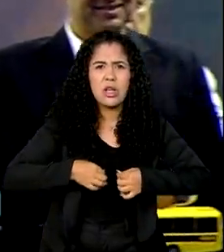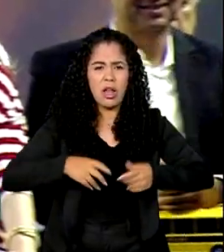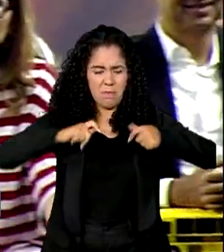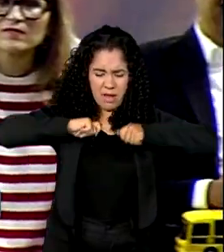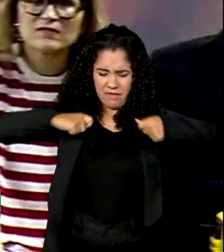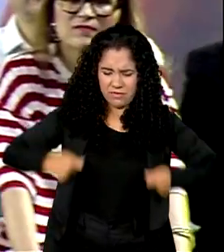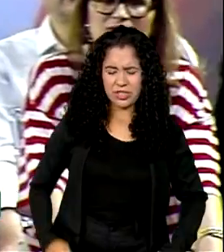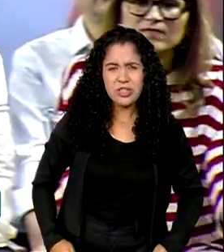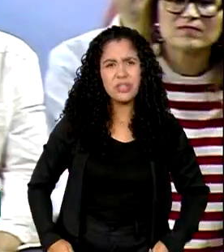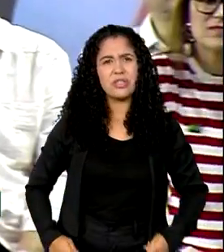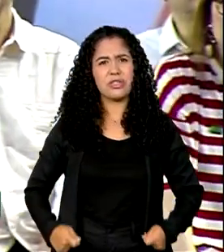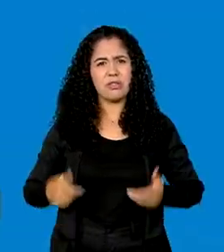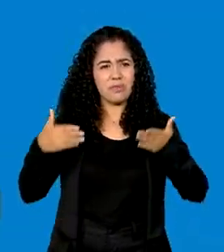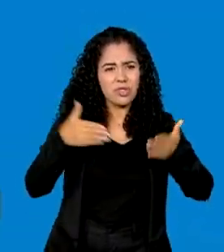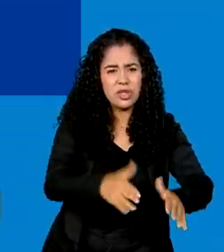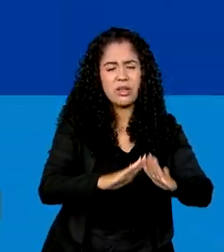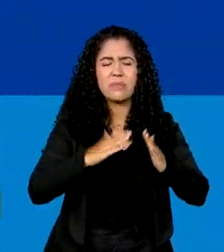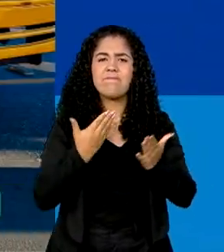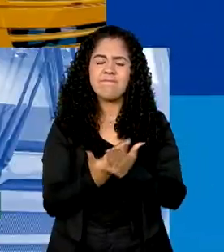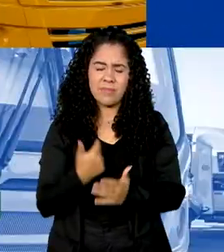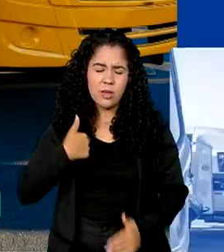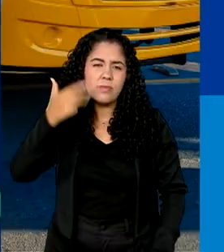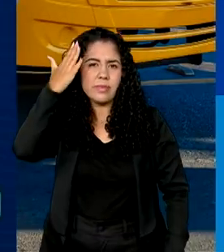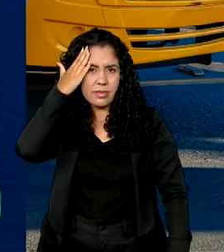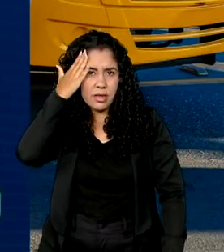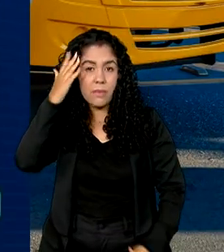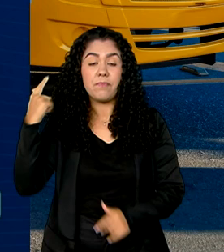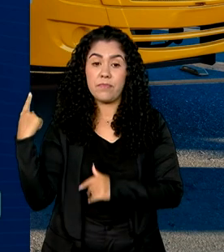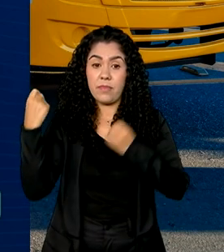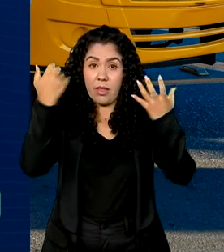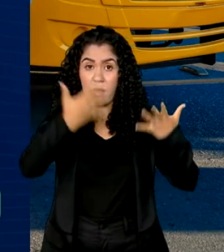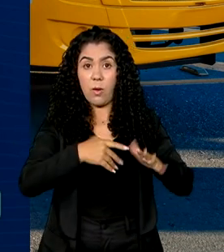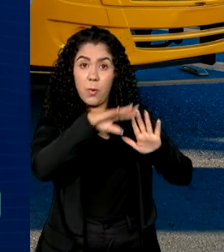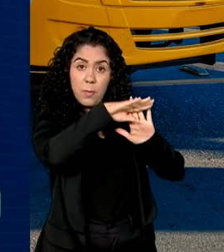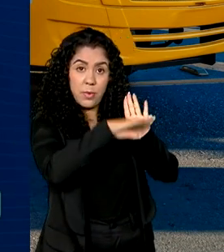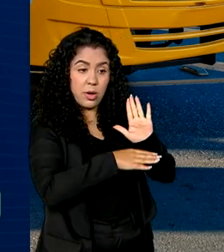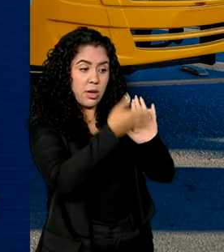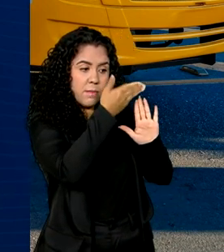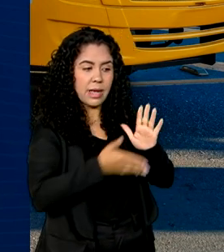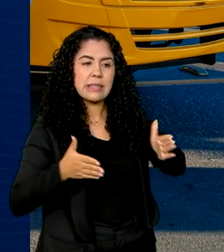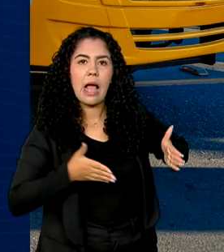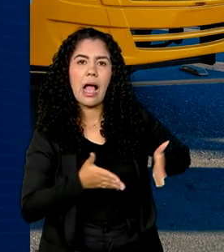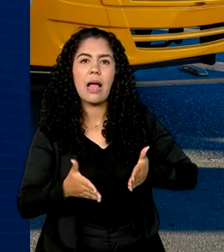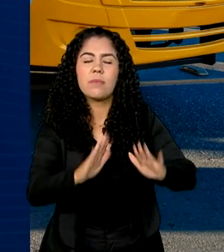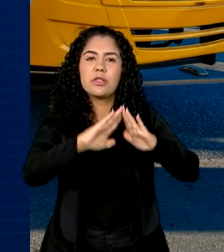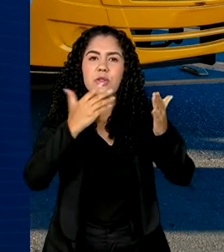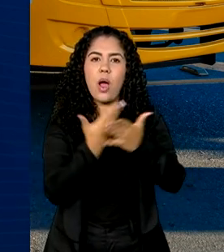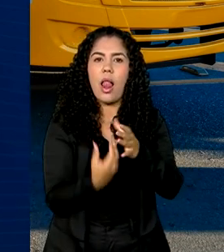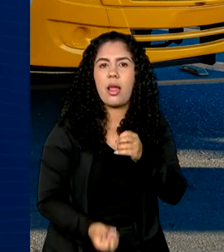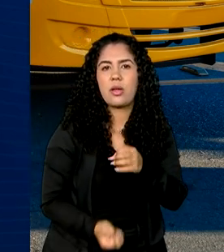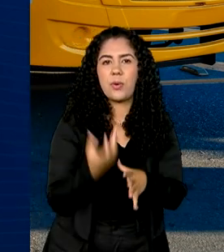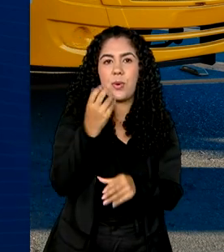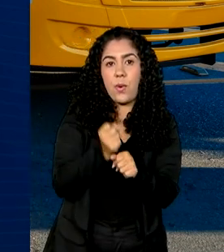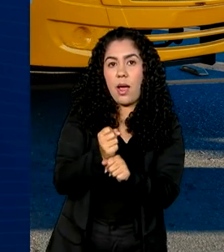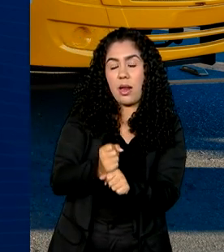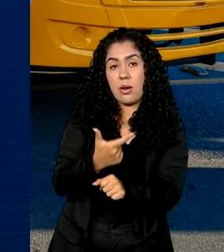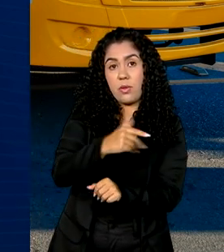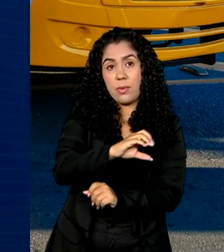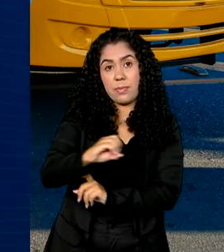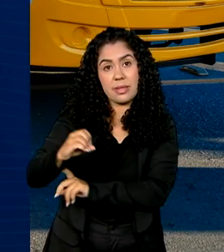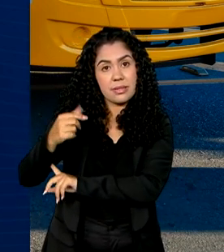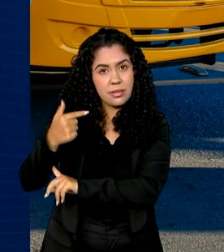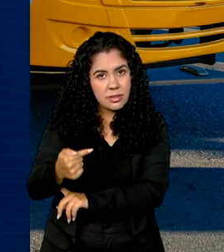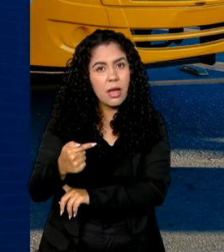vestir quando chegar na escola. O programa Caminhos da Escola foi criado em 2007 para garantir que estudantes de áreas